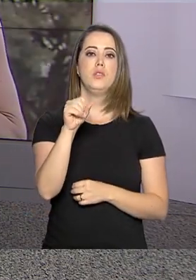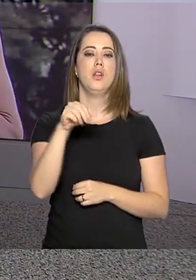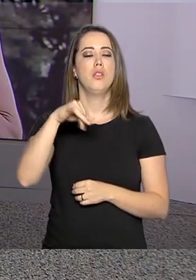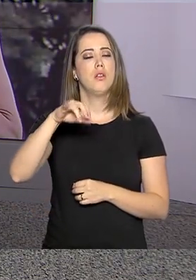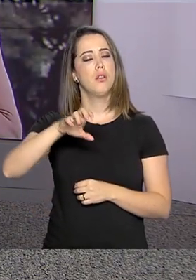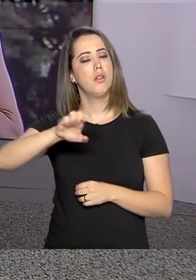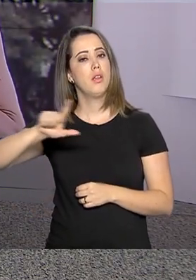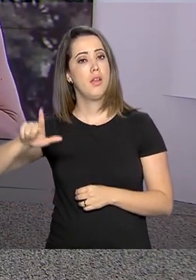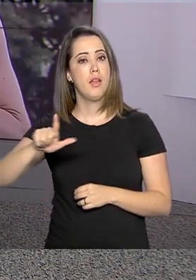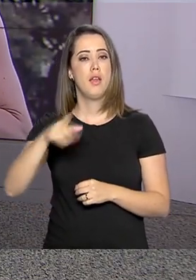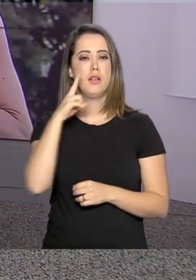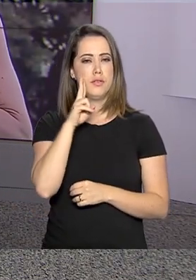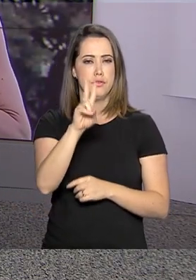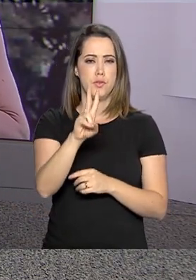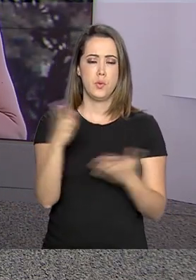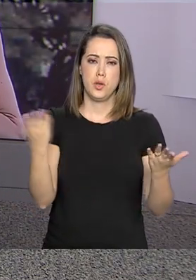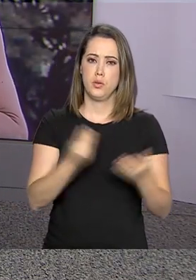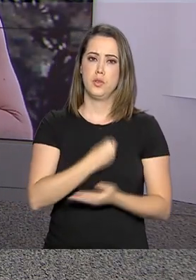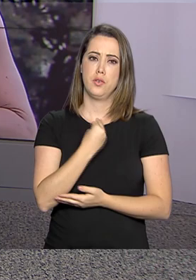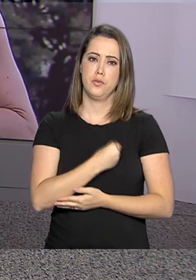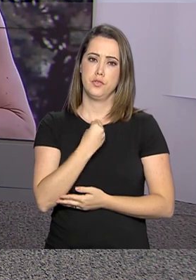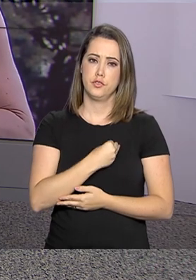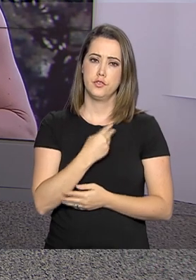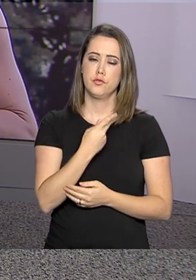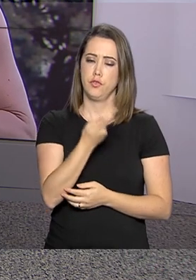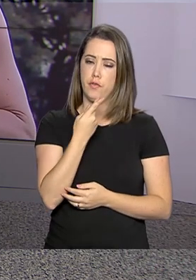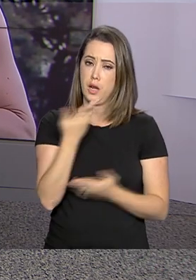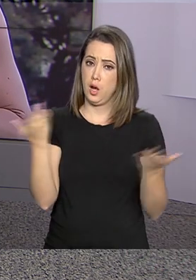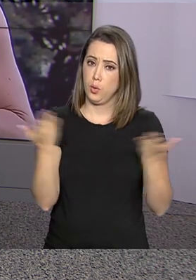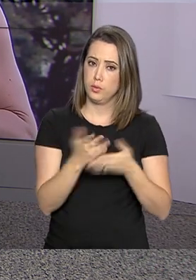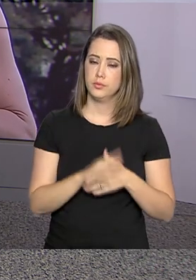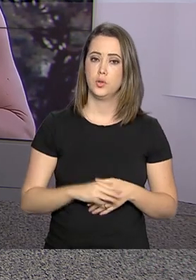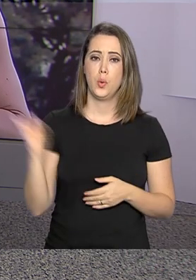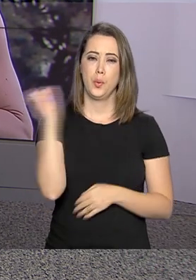vivo com a gente de lá. Olá, Daniele. Boa tarde para você.